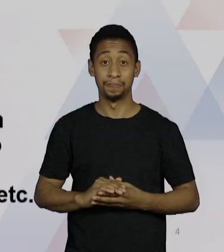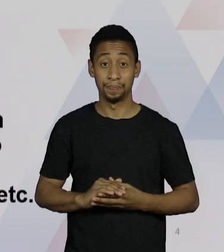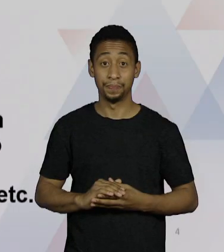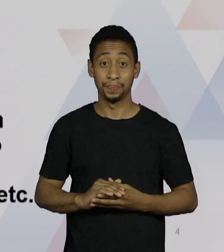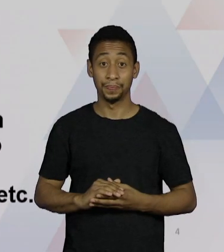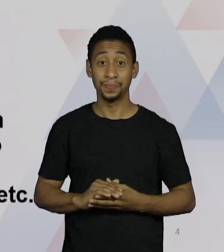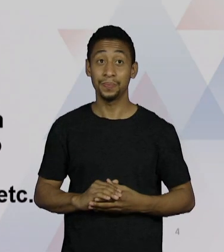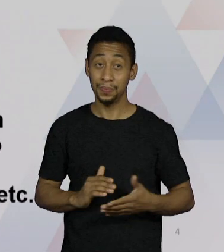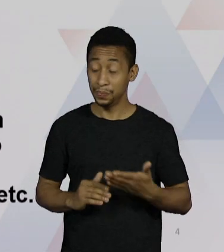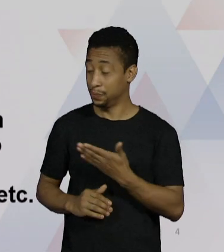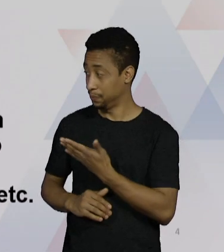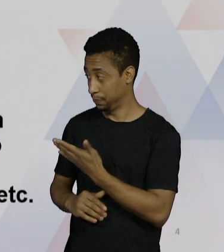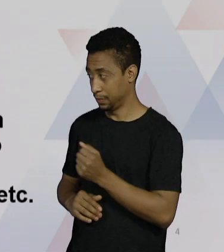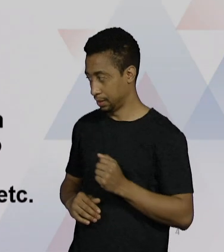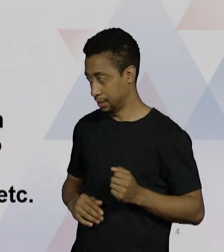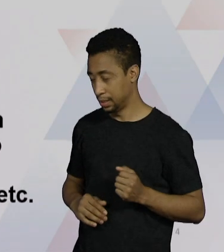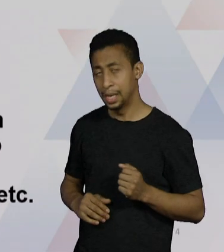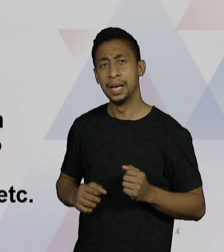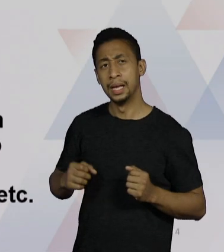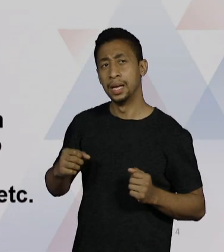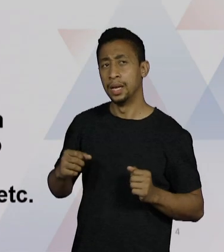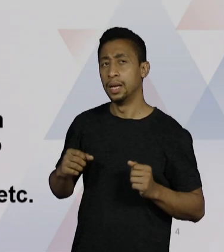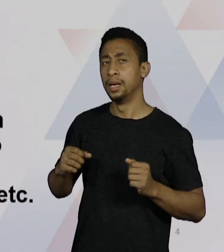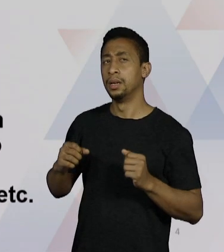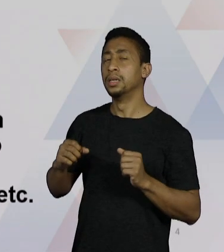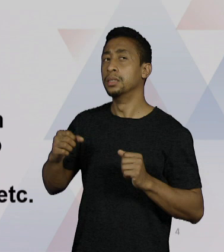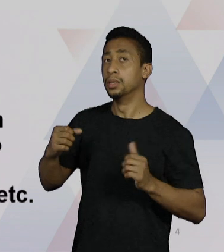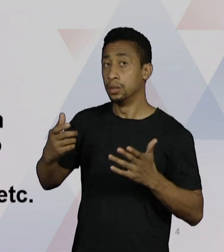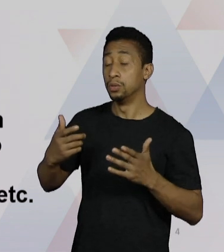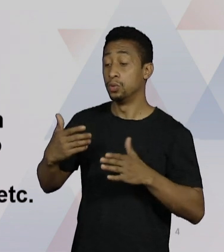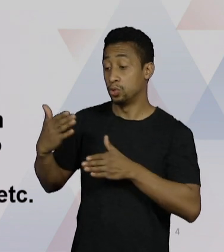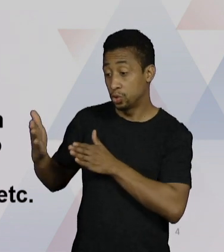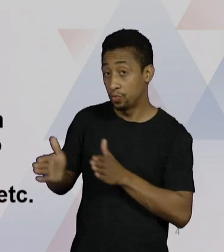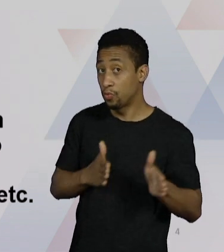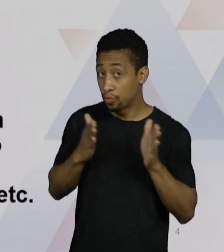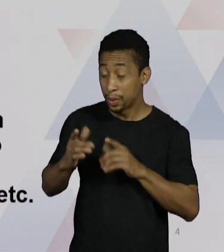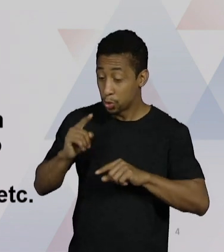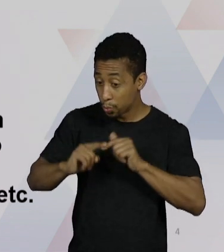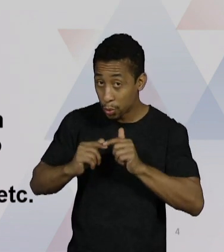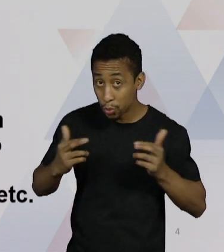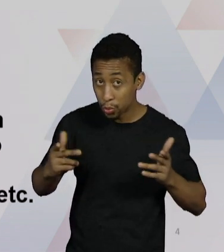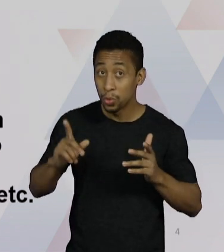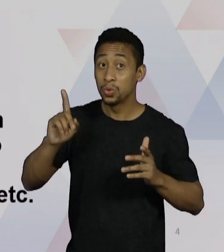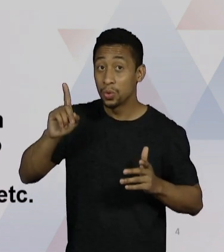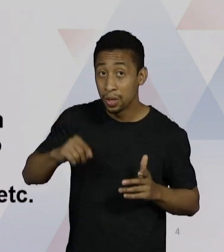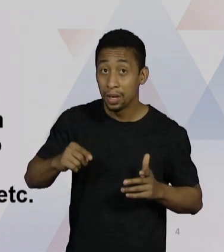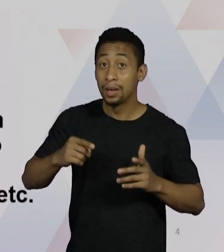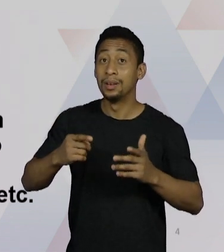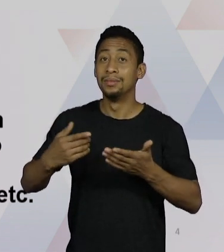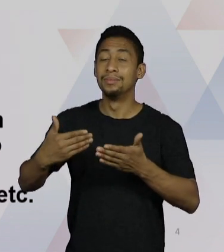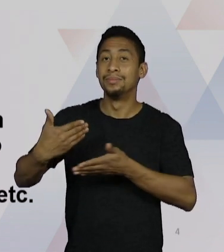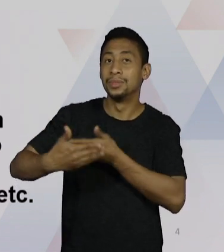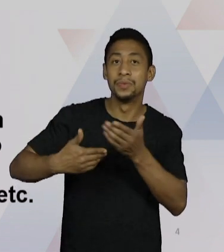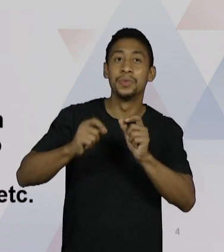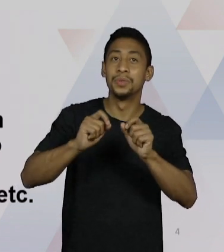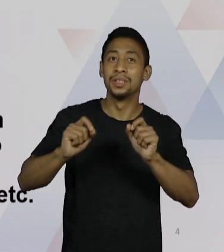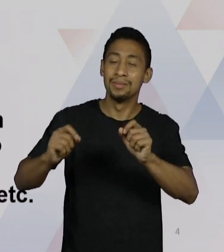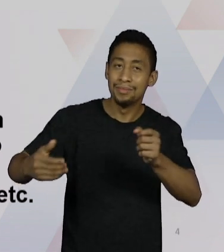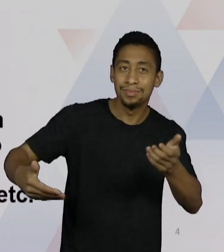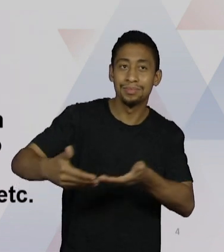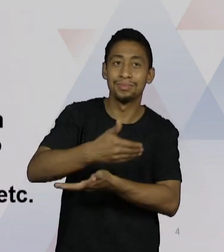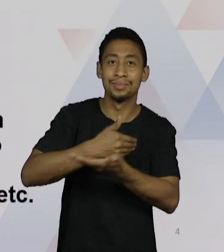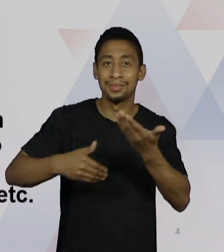Sim, o desenvolvimento do produto é um processo que subtrai e distribui informações para muitas áreas da empresa, como finanças, estoque, marketing,